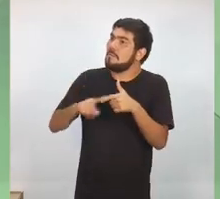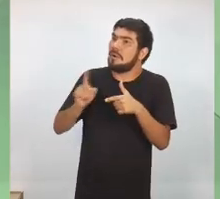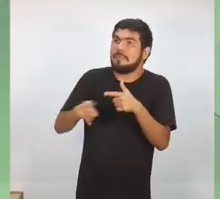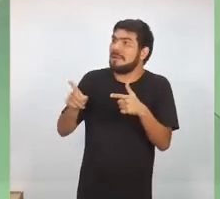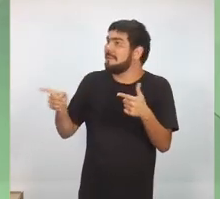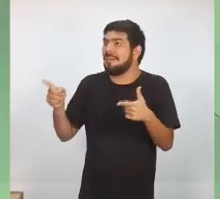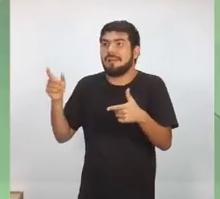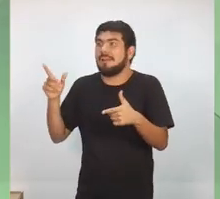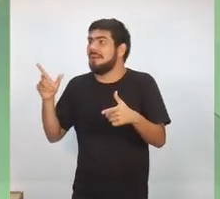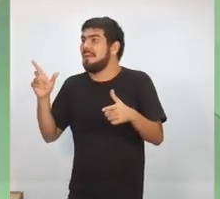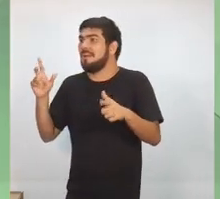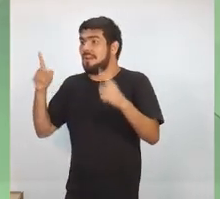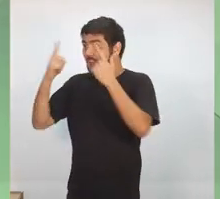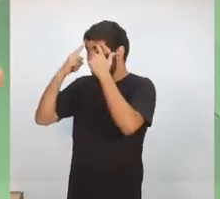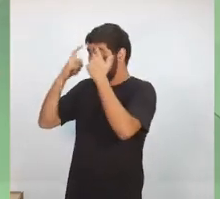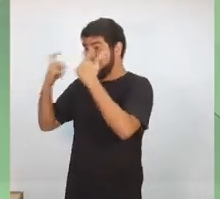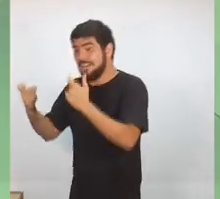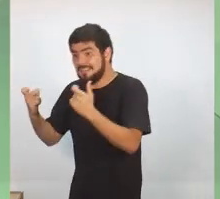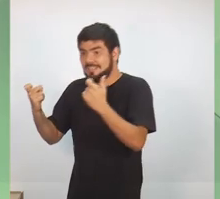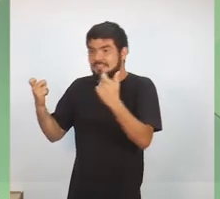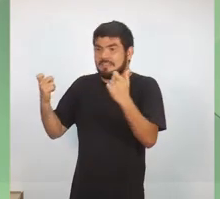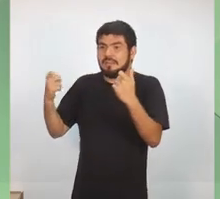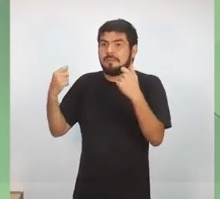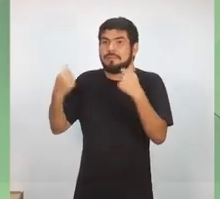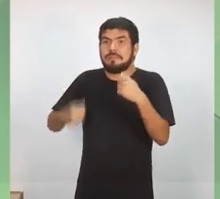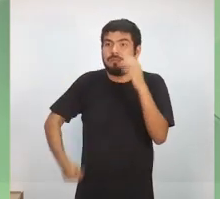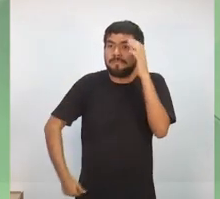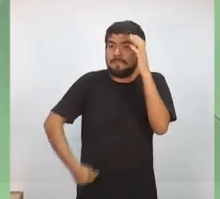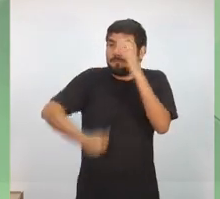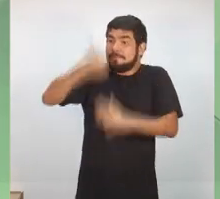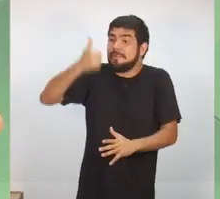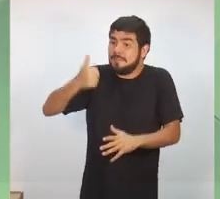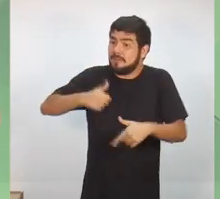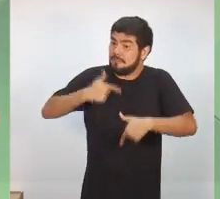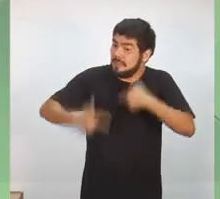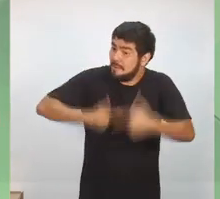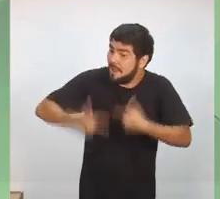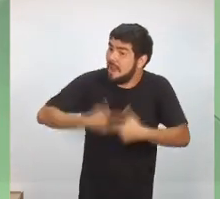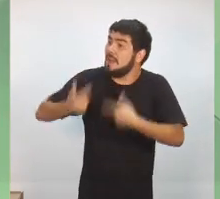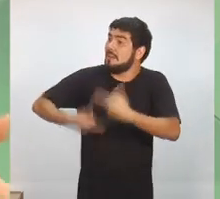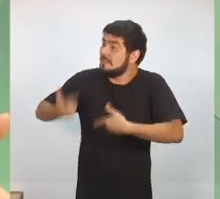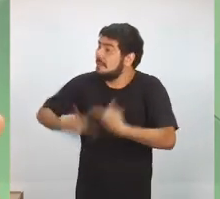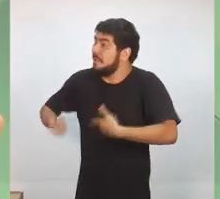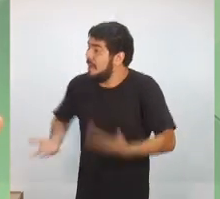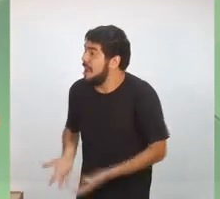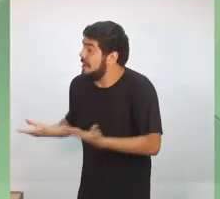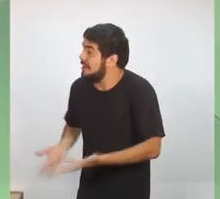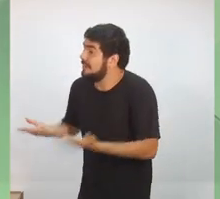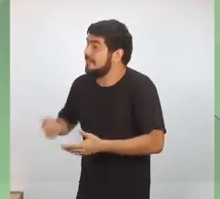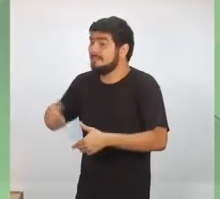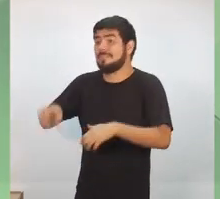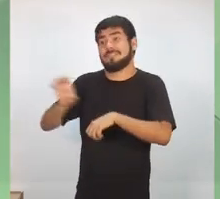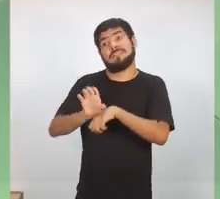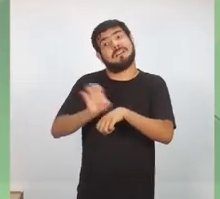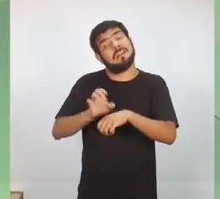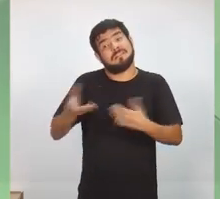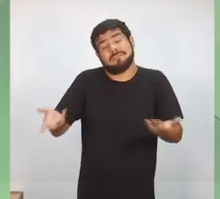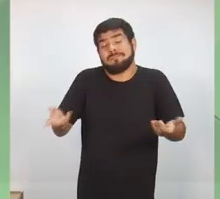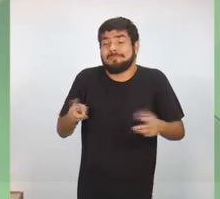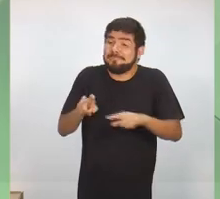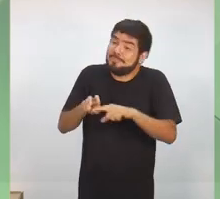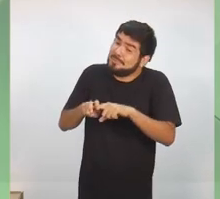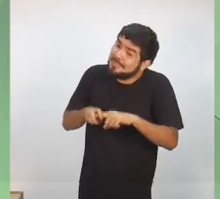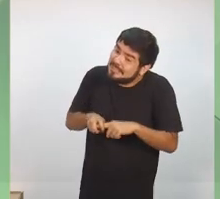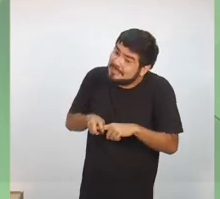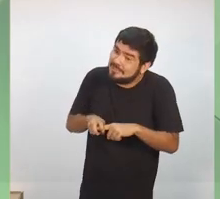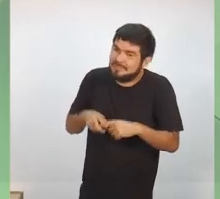violência no Estado do Amazonas se não resolvermos o problema do emprego, da geração de emprego e renda para o nosso Estado. Portanto, a